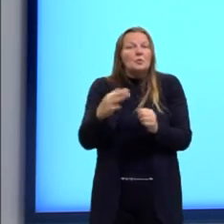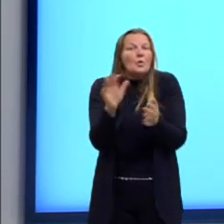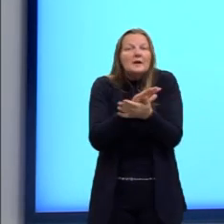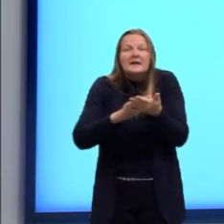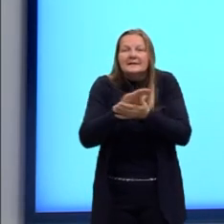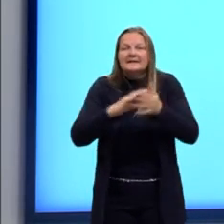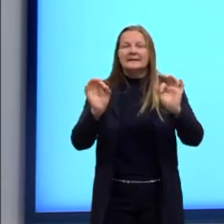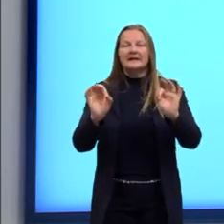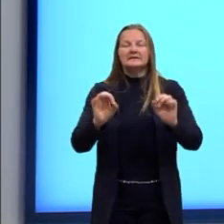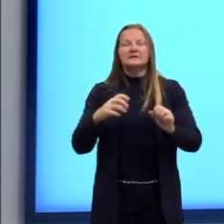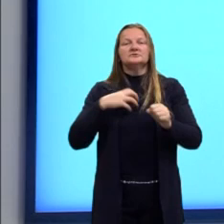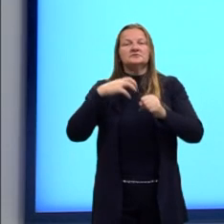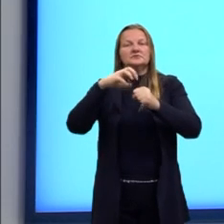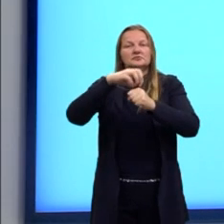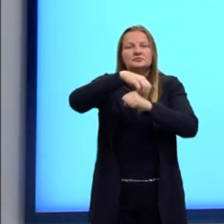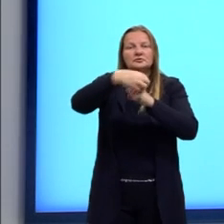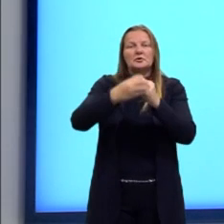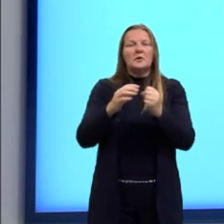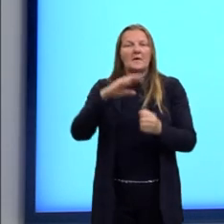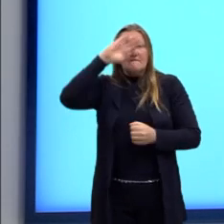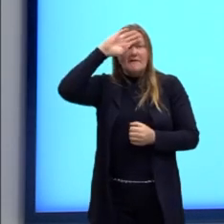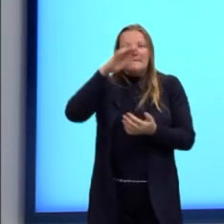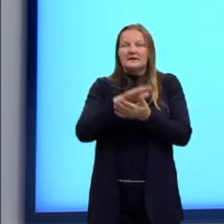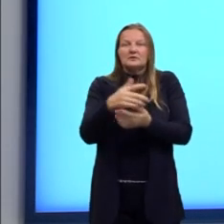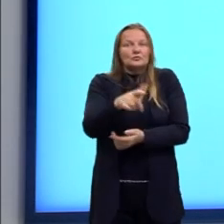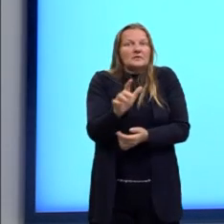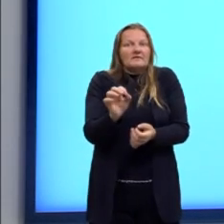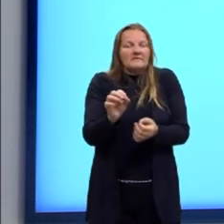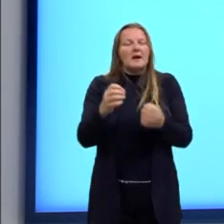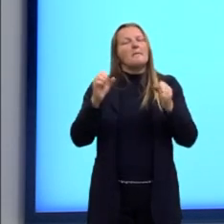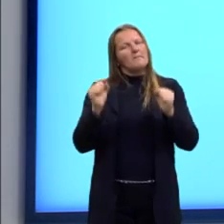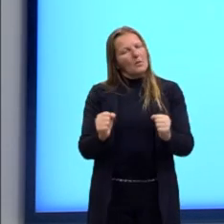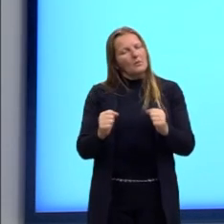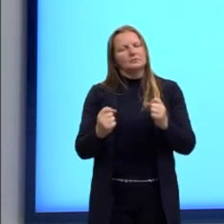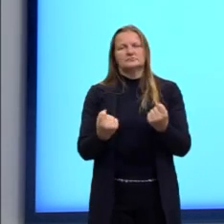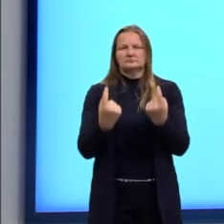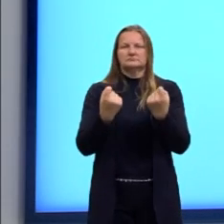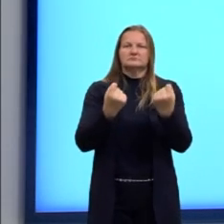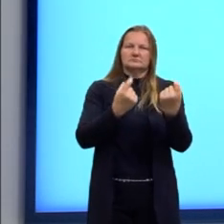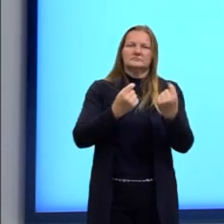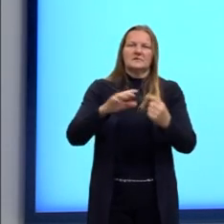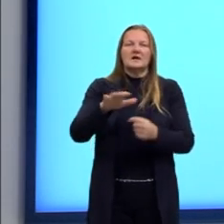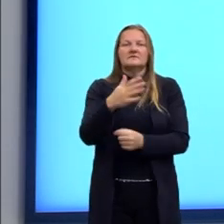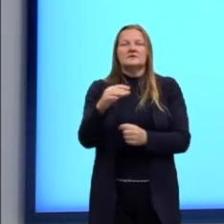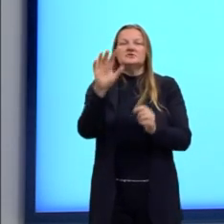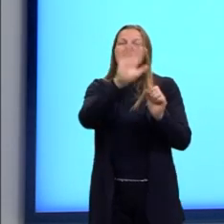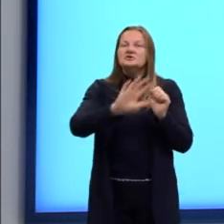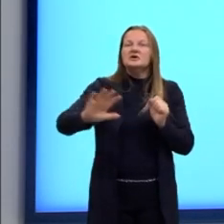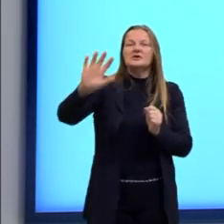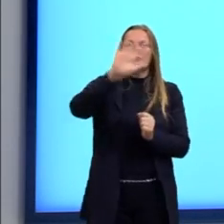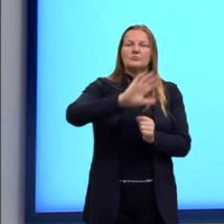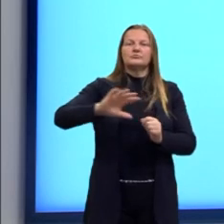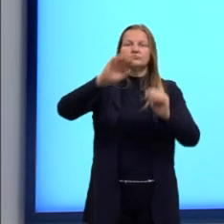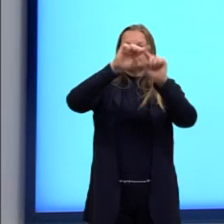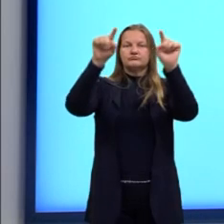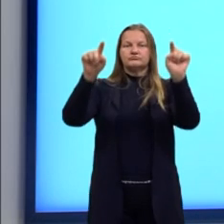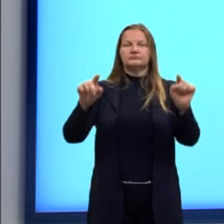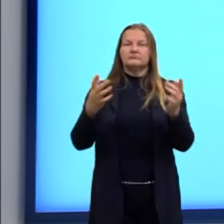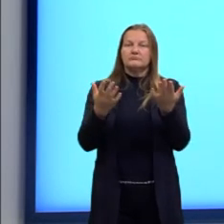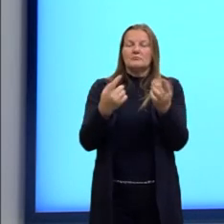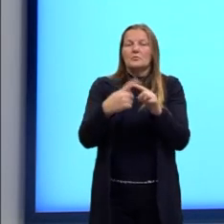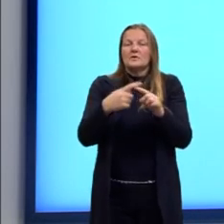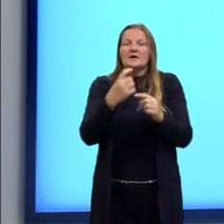chikungunya, mas eu não tive febre. Claro que pode acontecer, né? A gente está dando um quadro geral, certo? Mas cada